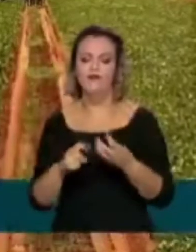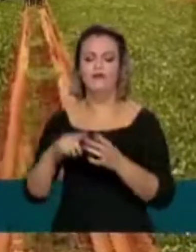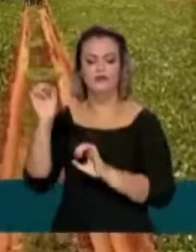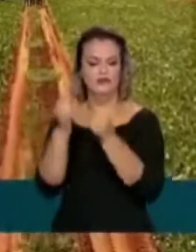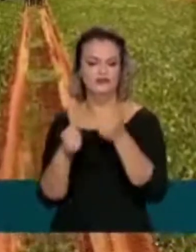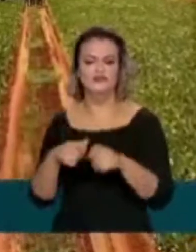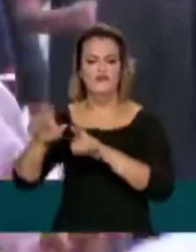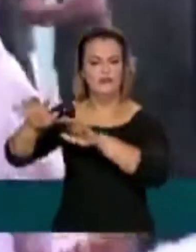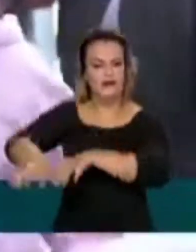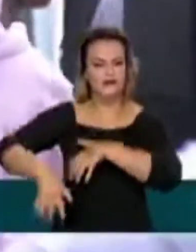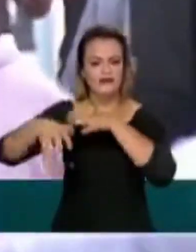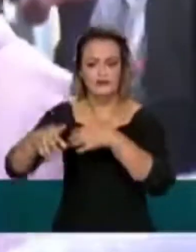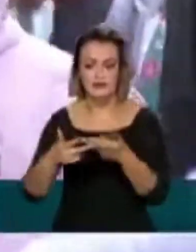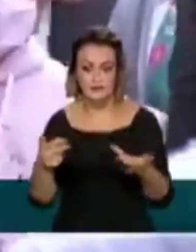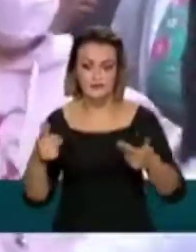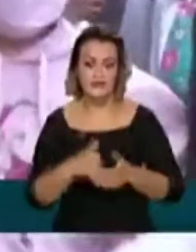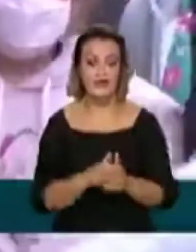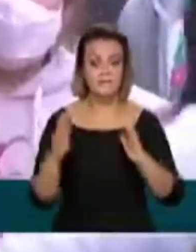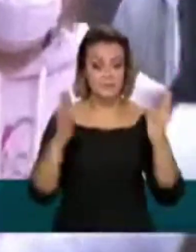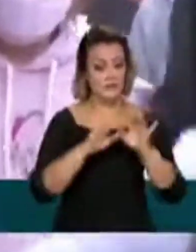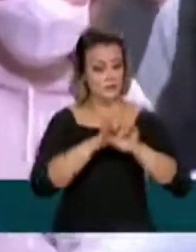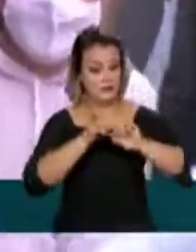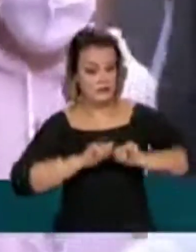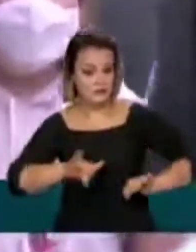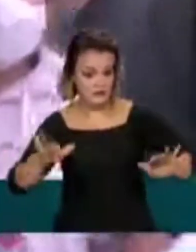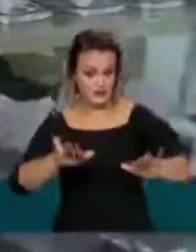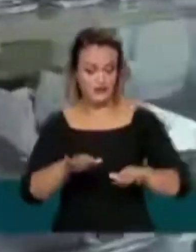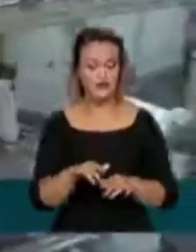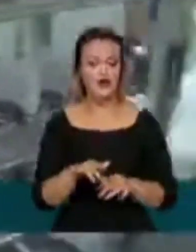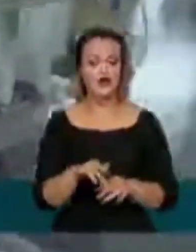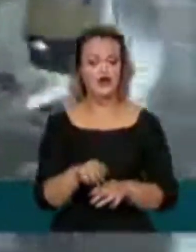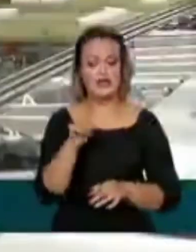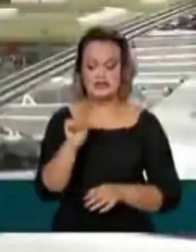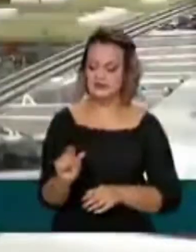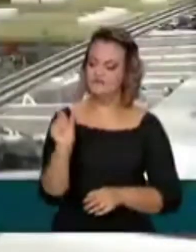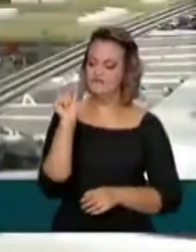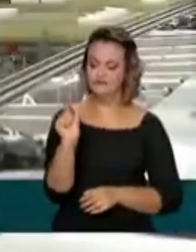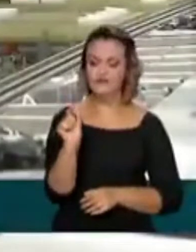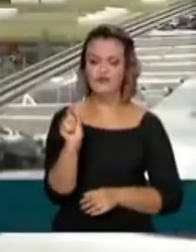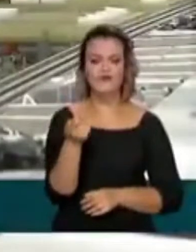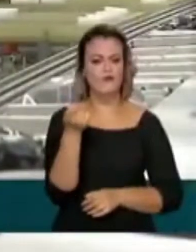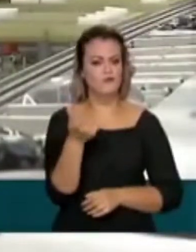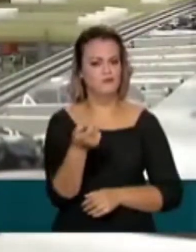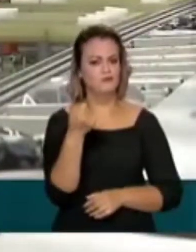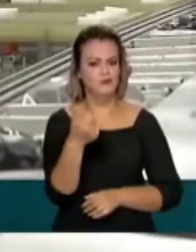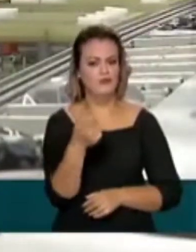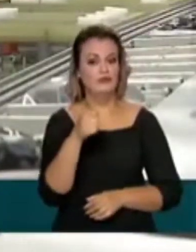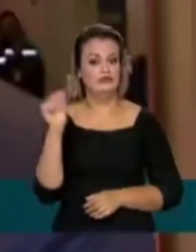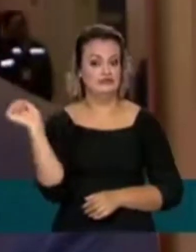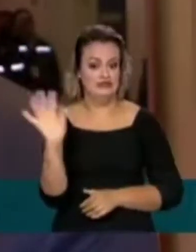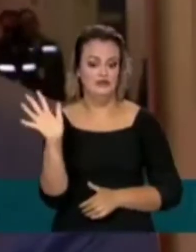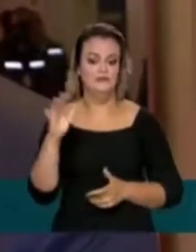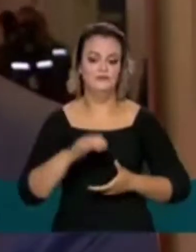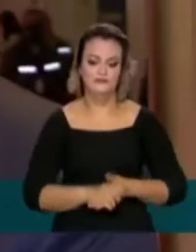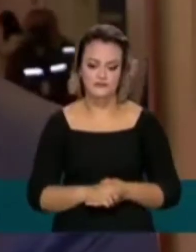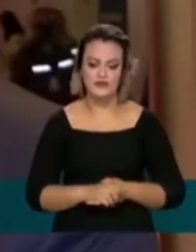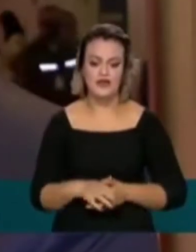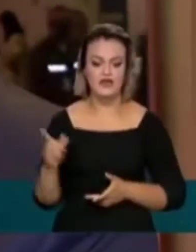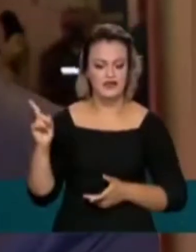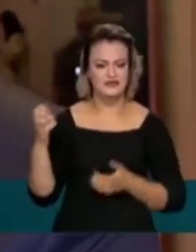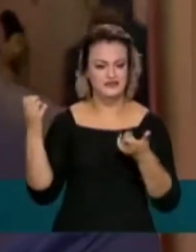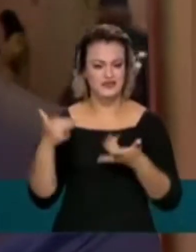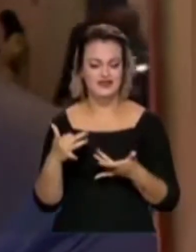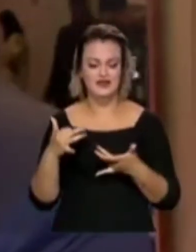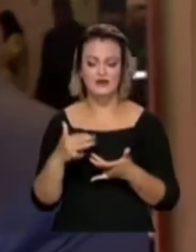máquinas agrícolas. Com a pandemia de Covid-19, o produto ficou escasso e encareceu. Todo mundo reduziu a